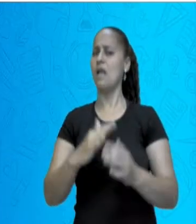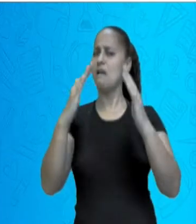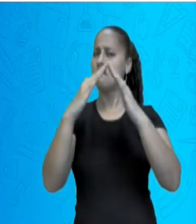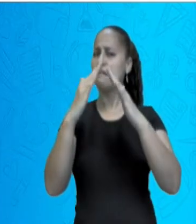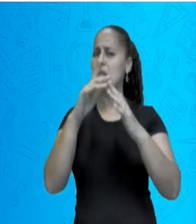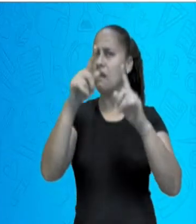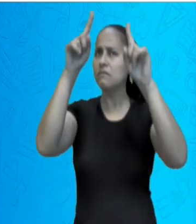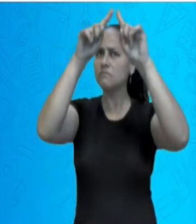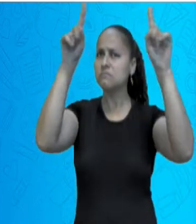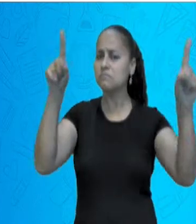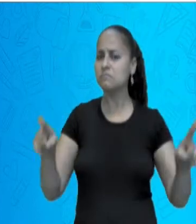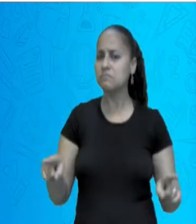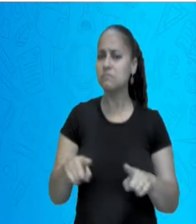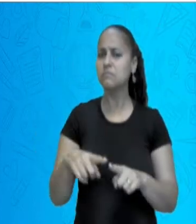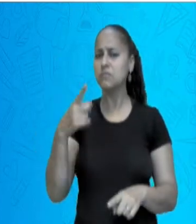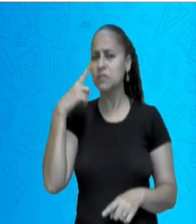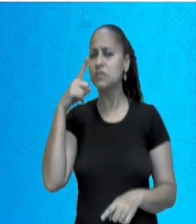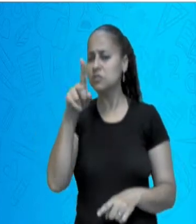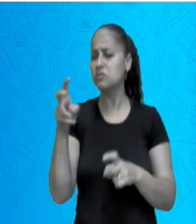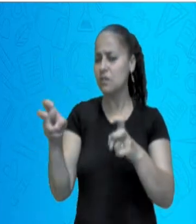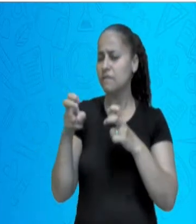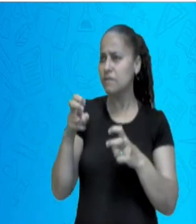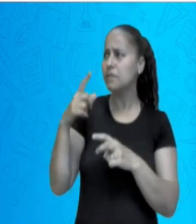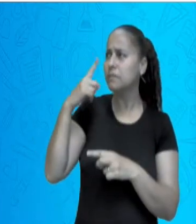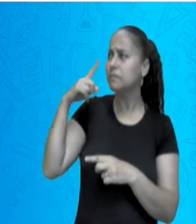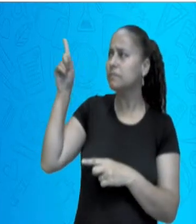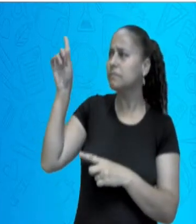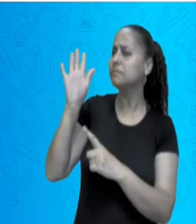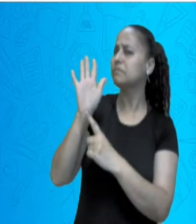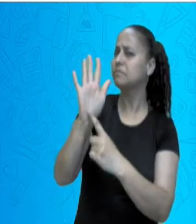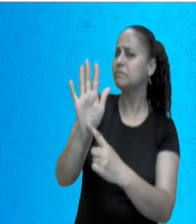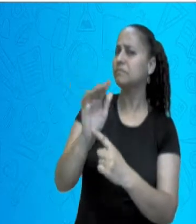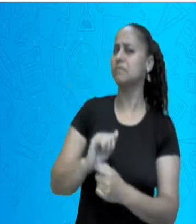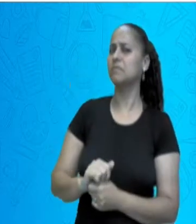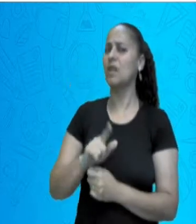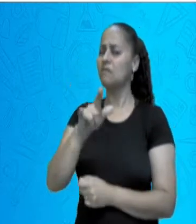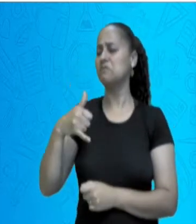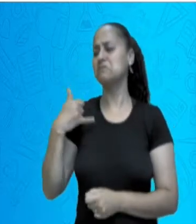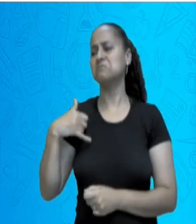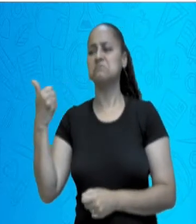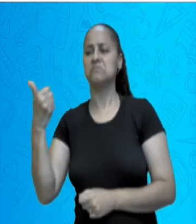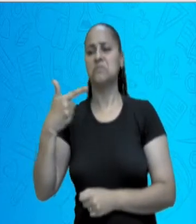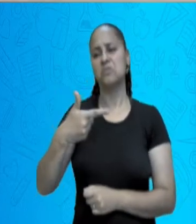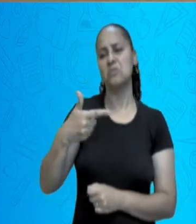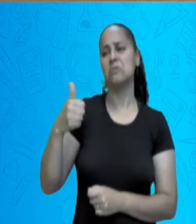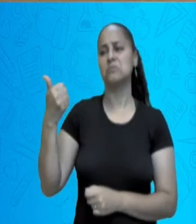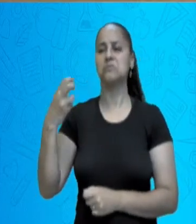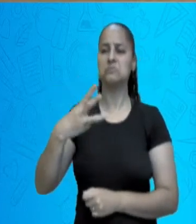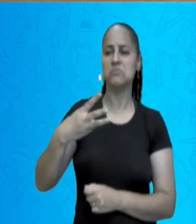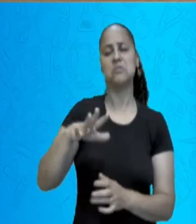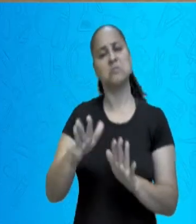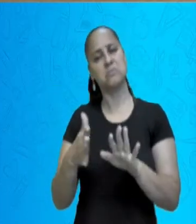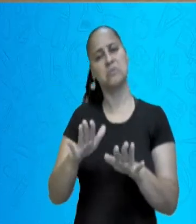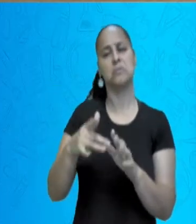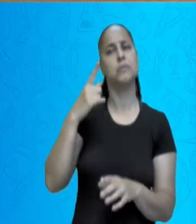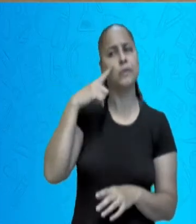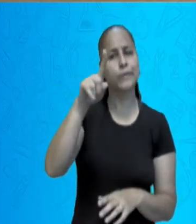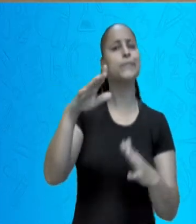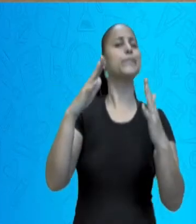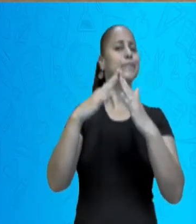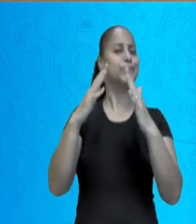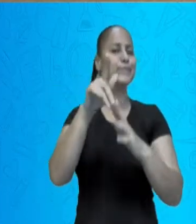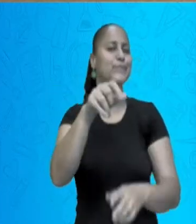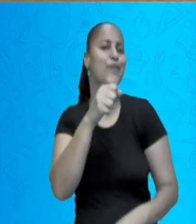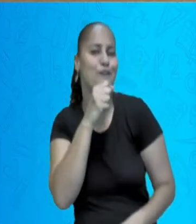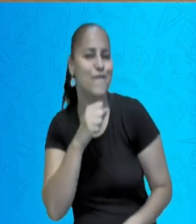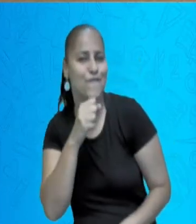Você com certeza... Aqueles que estão com 12, 13 anos, 14, devem ter visto. Isso é pintura de casa de vó.